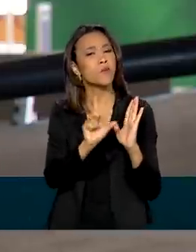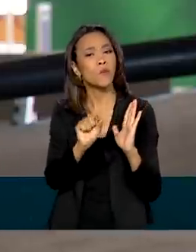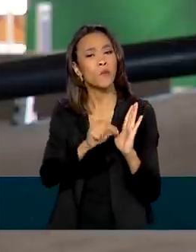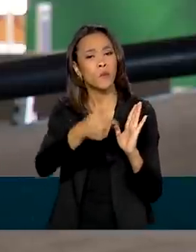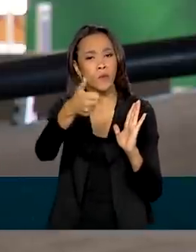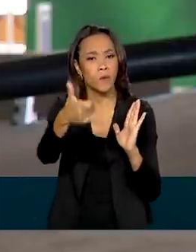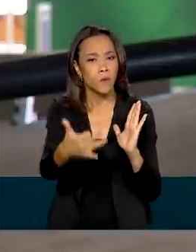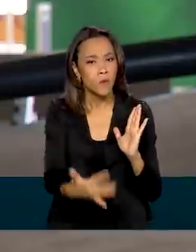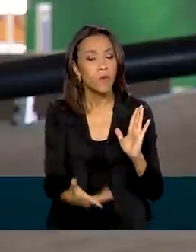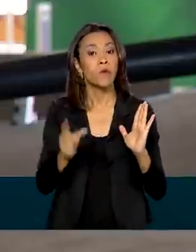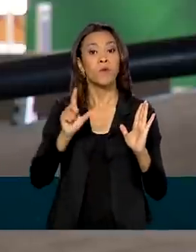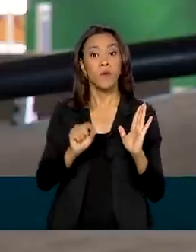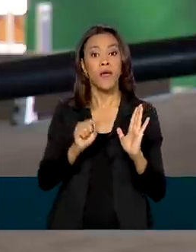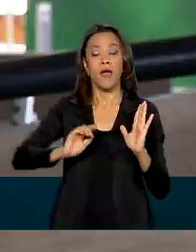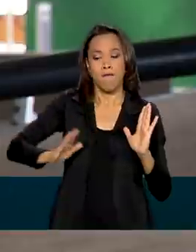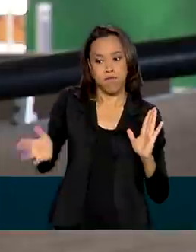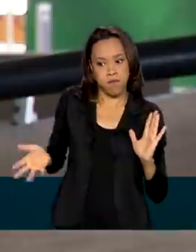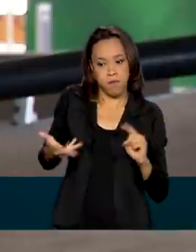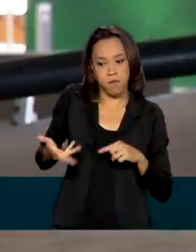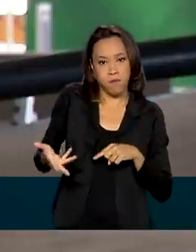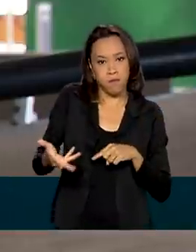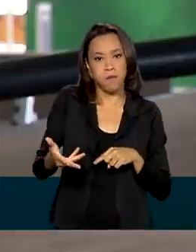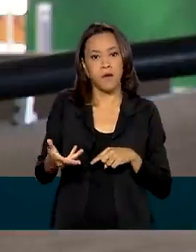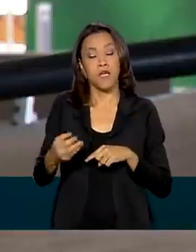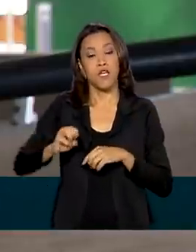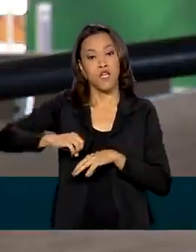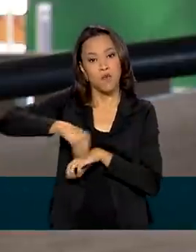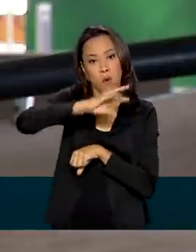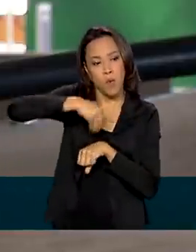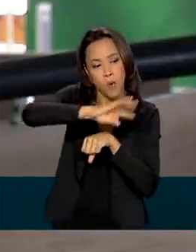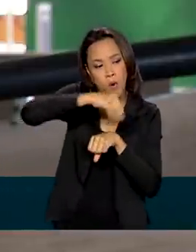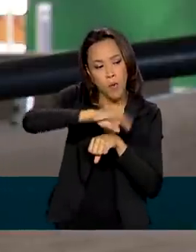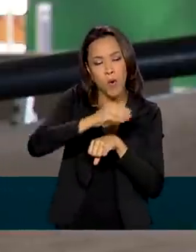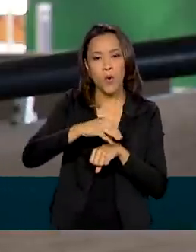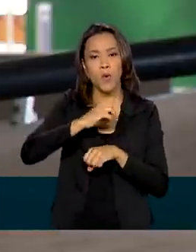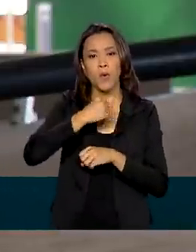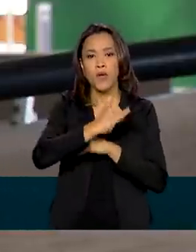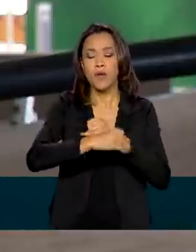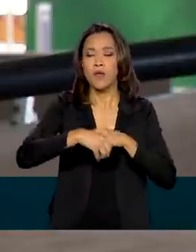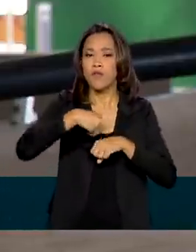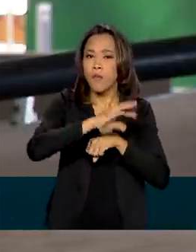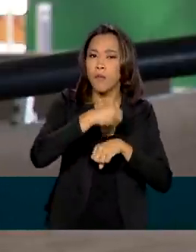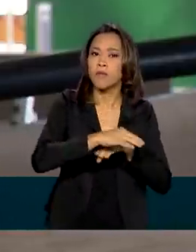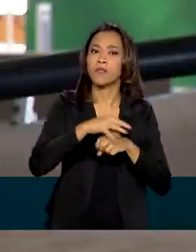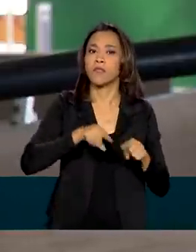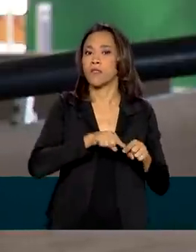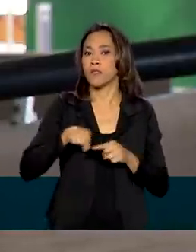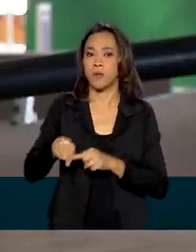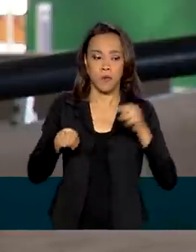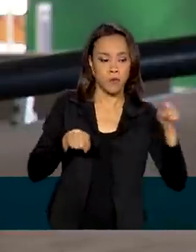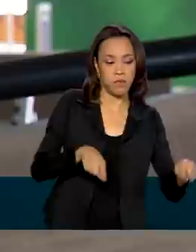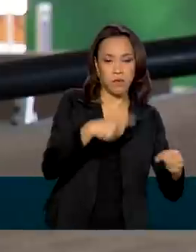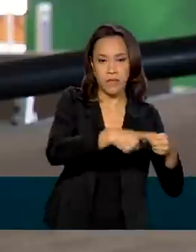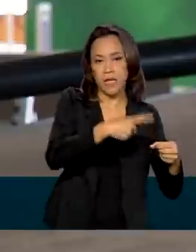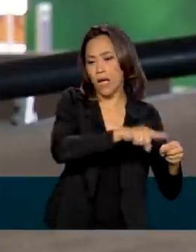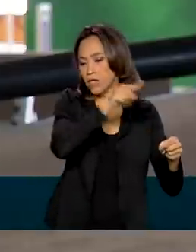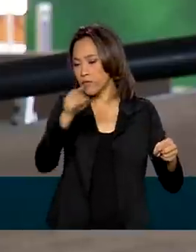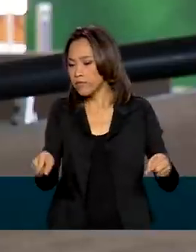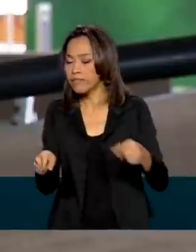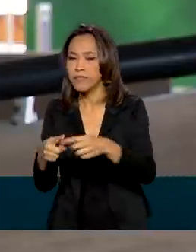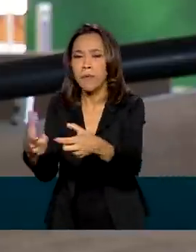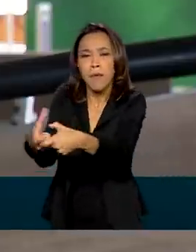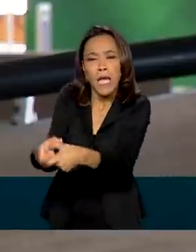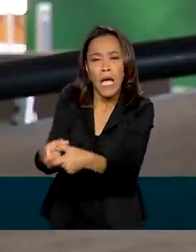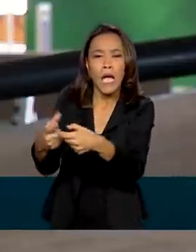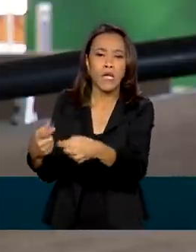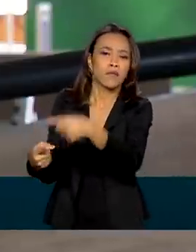capacidade de velocidade de transferência de dados a vilas, cidades, áreas urbanas isoladas que não